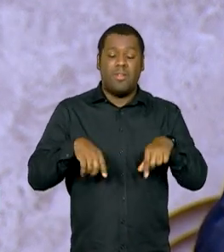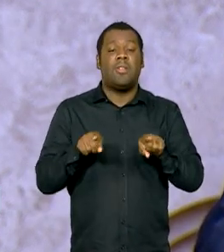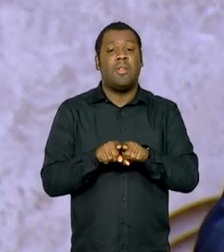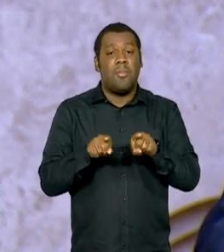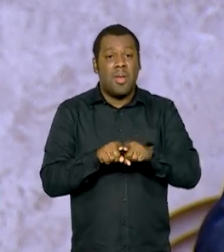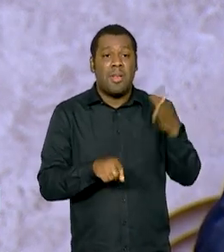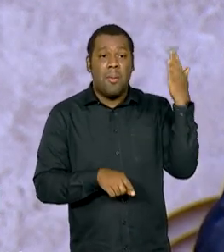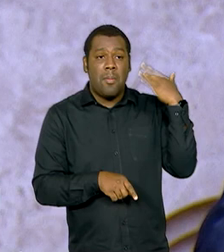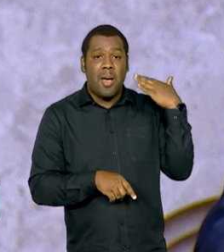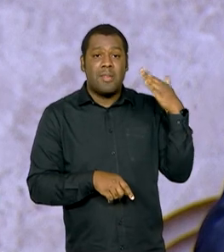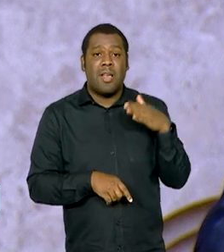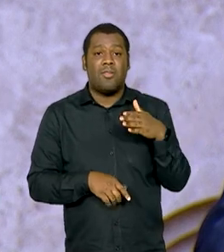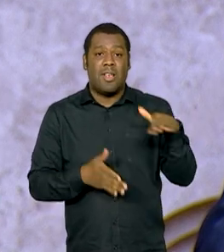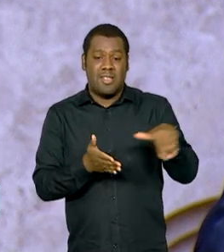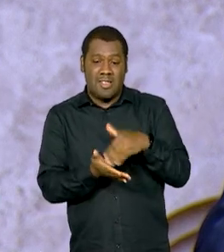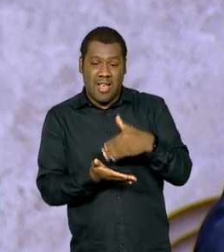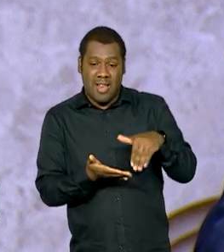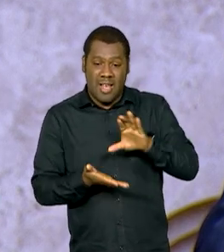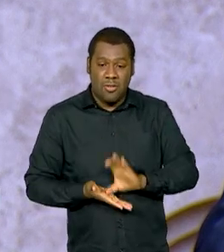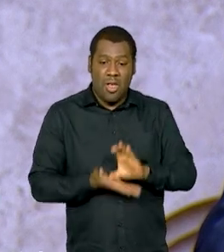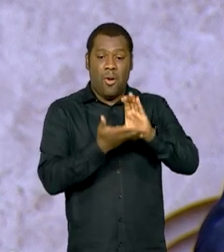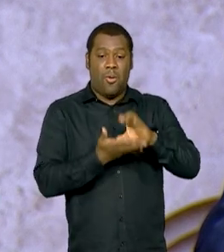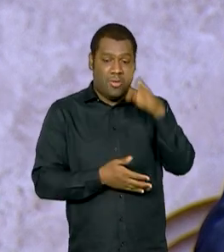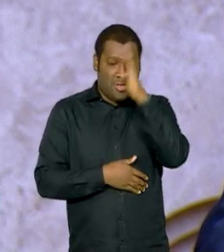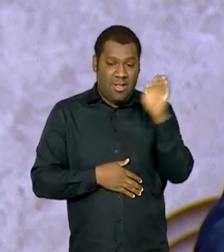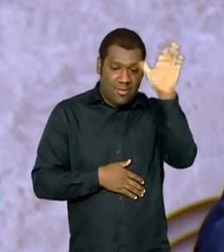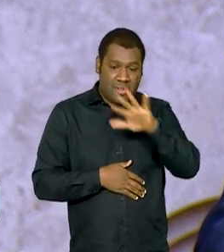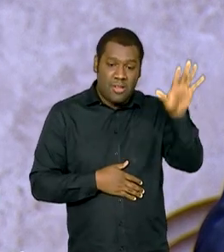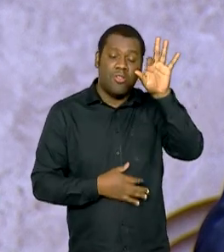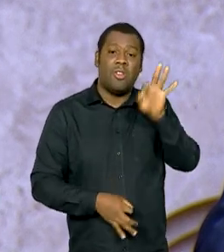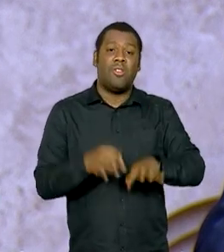Nacional de Justiça na gestão do ministro Nelson Jobim.